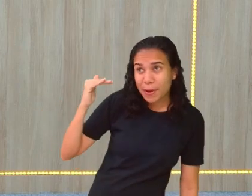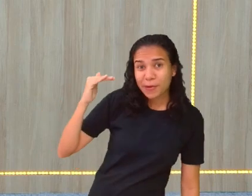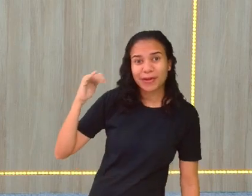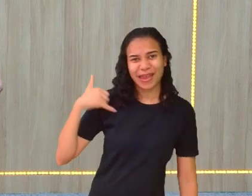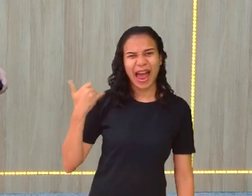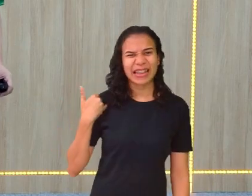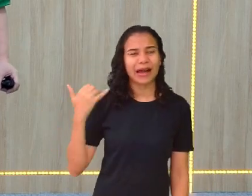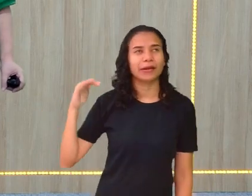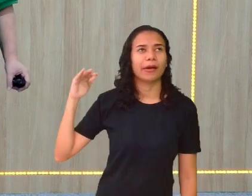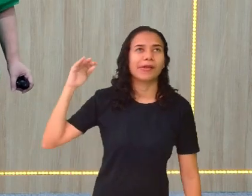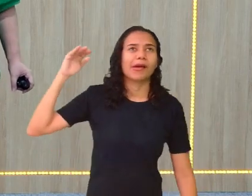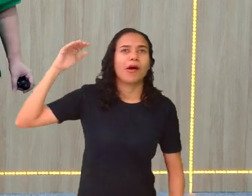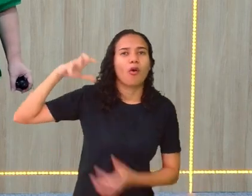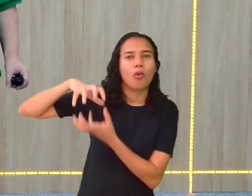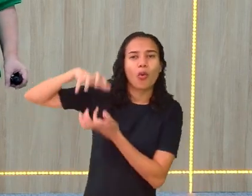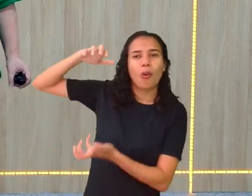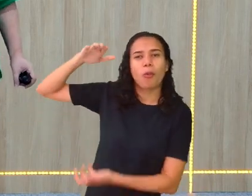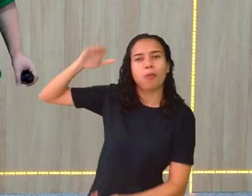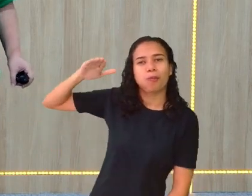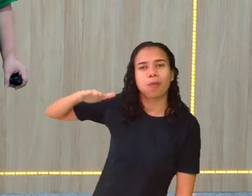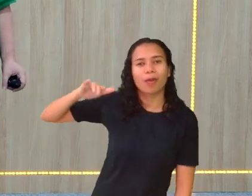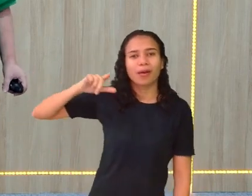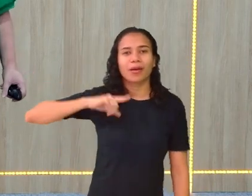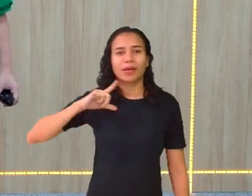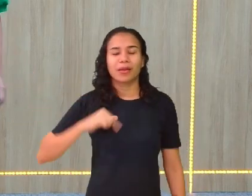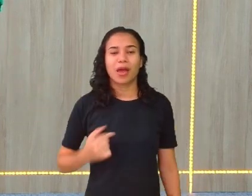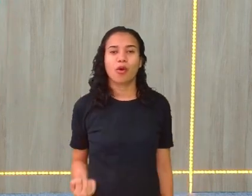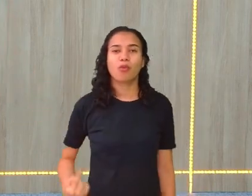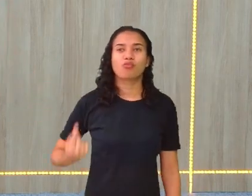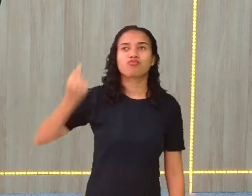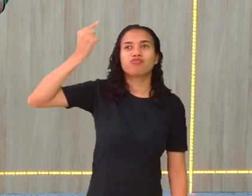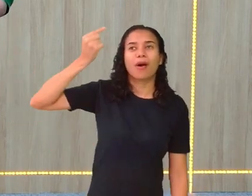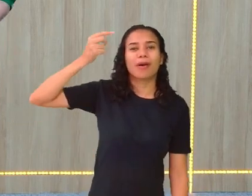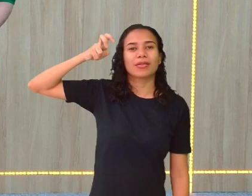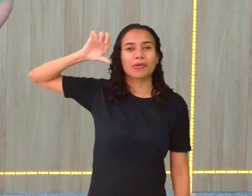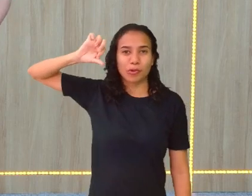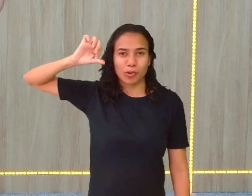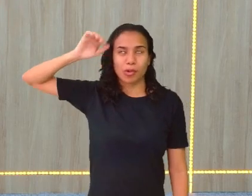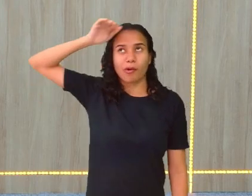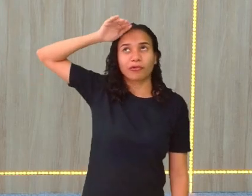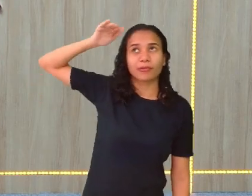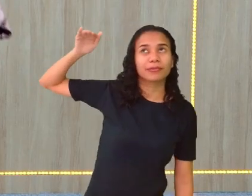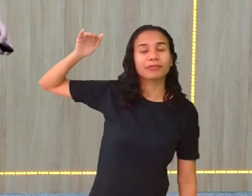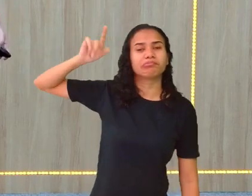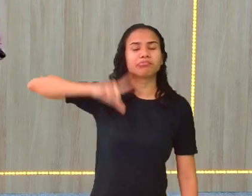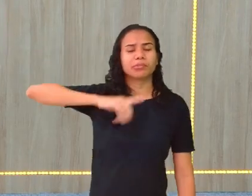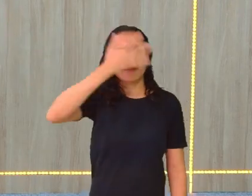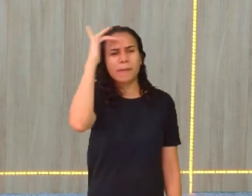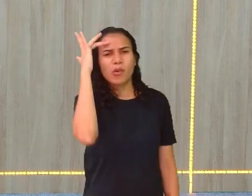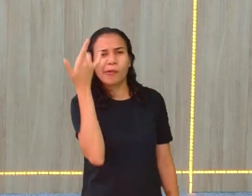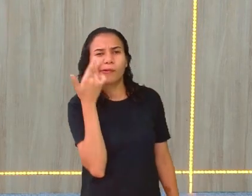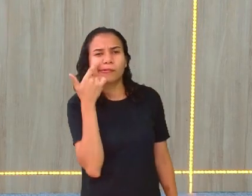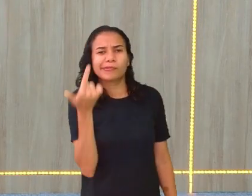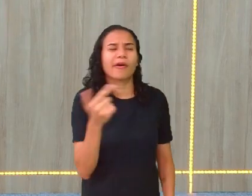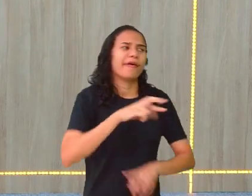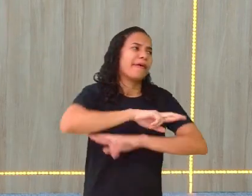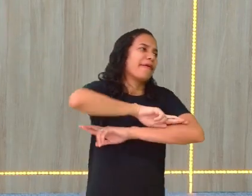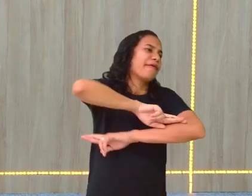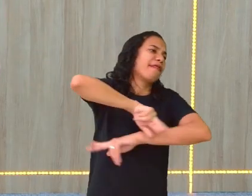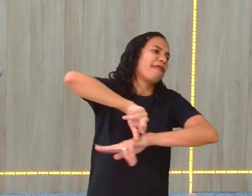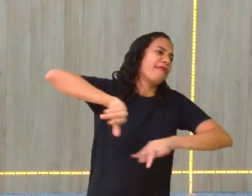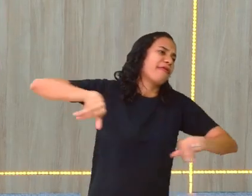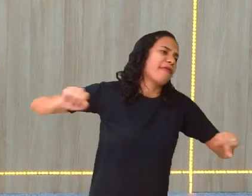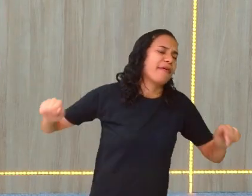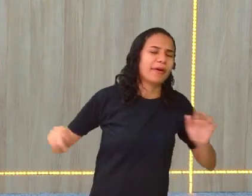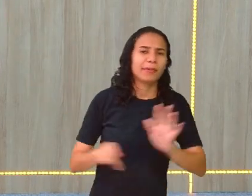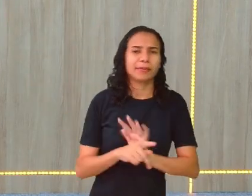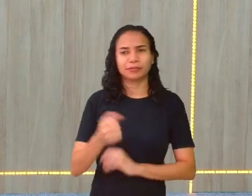com a idade, se eu não diminuir, eu tenho um metro e cinquenta e nove e vai ter gente com vários